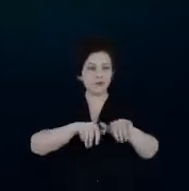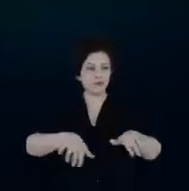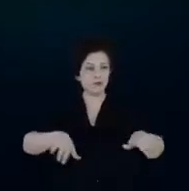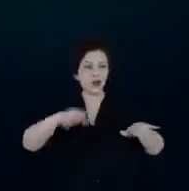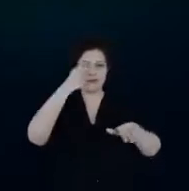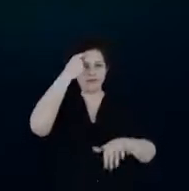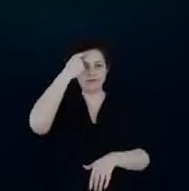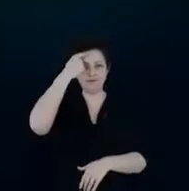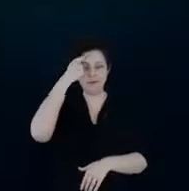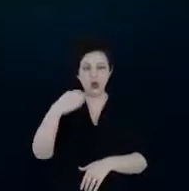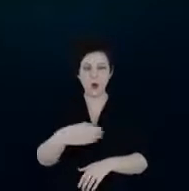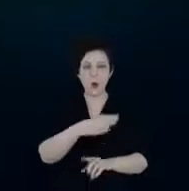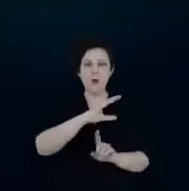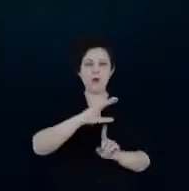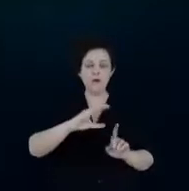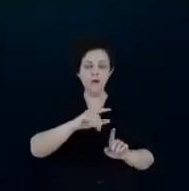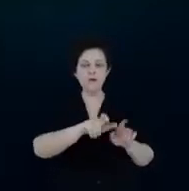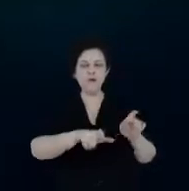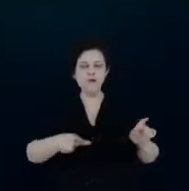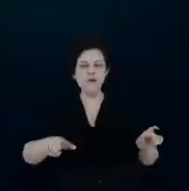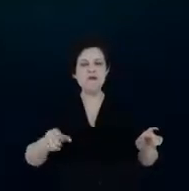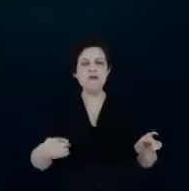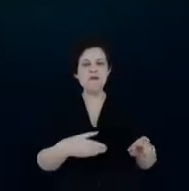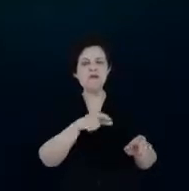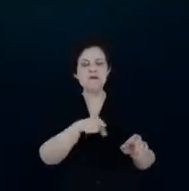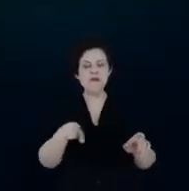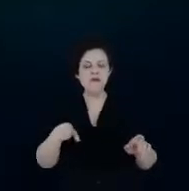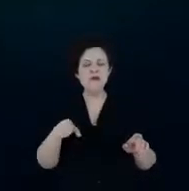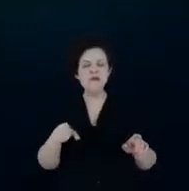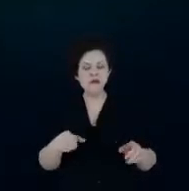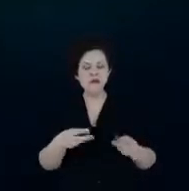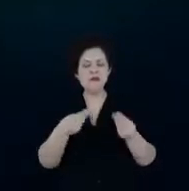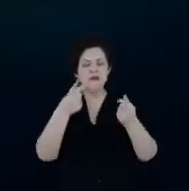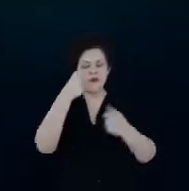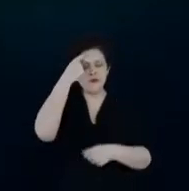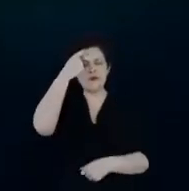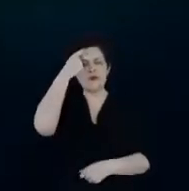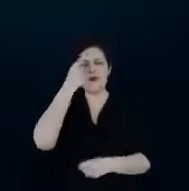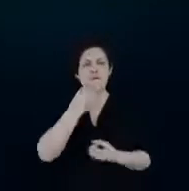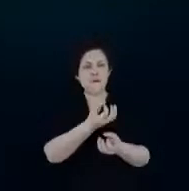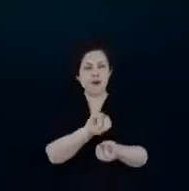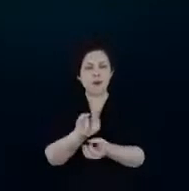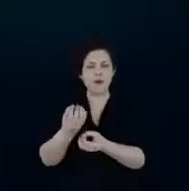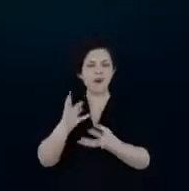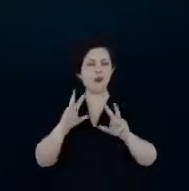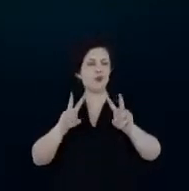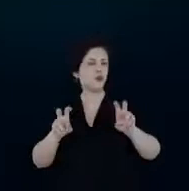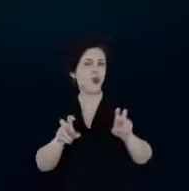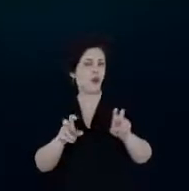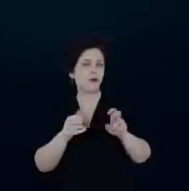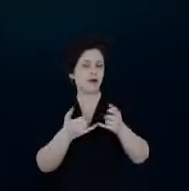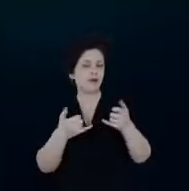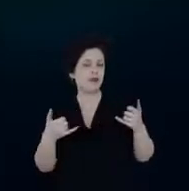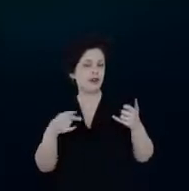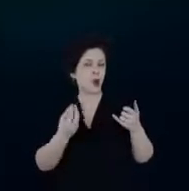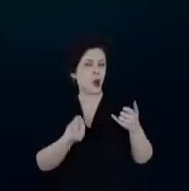cliente de energia elétrica, vai ter com relação à informação sobre eficiência energética no país.